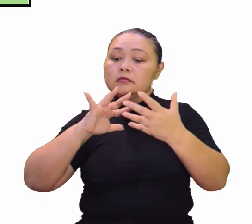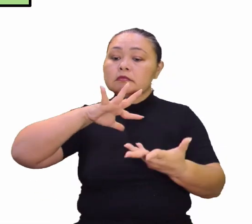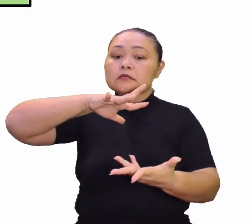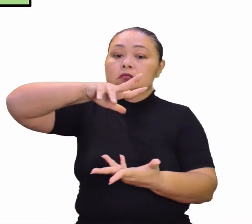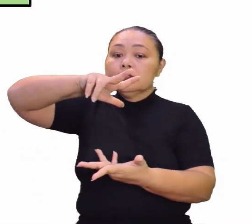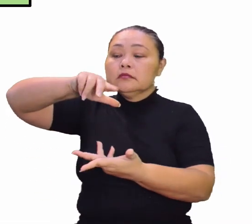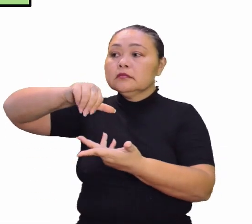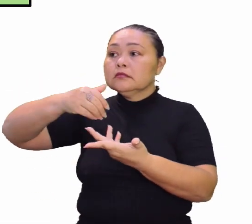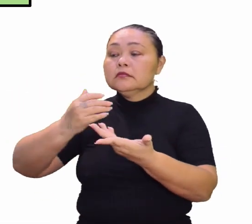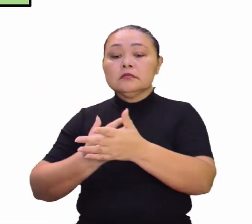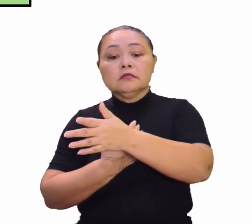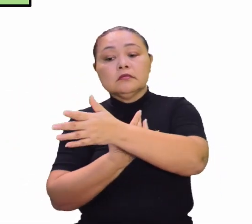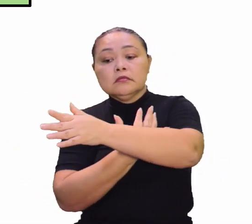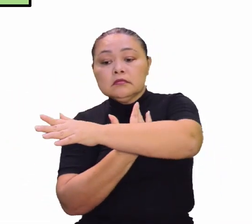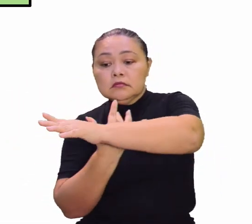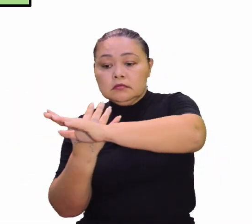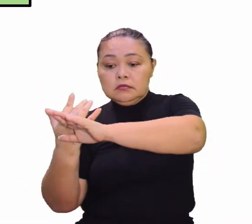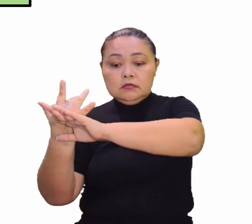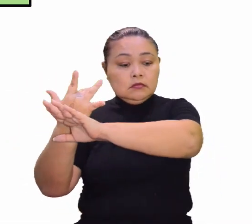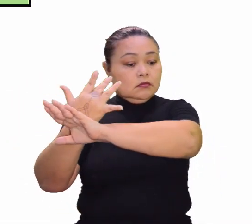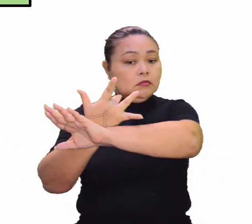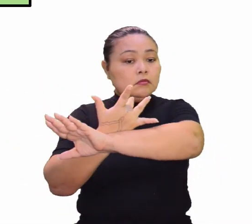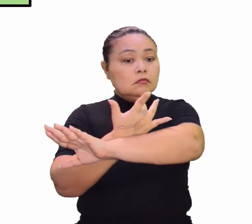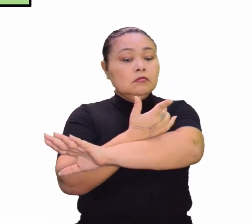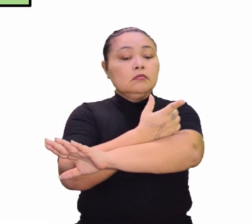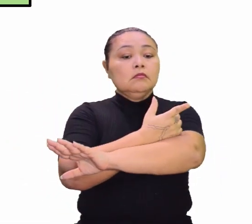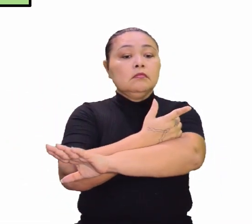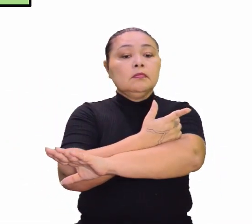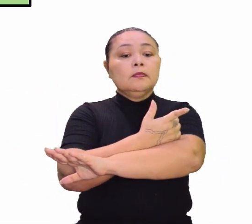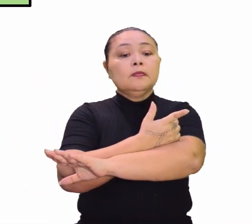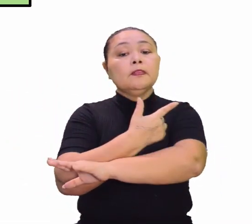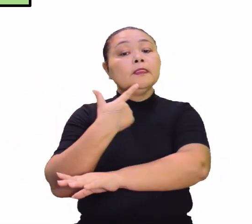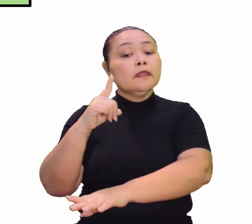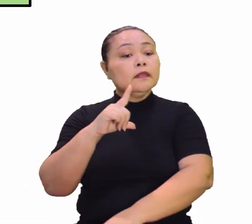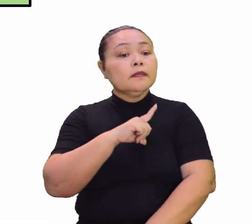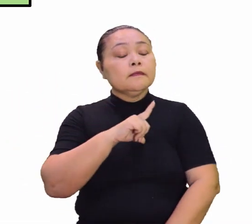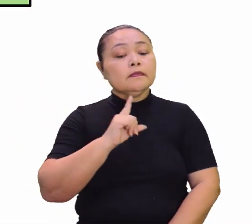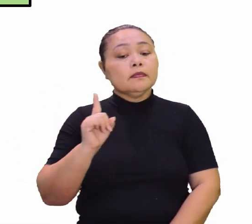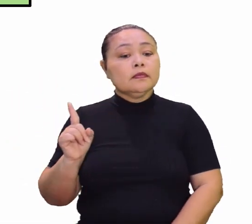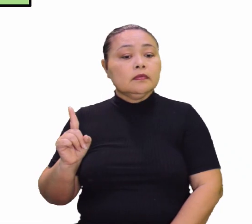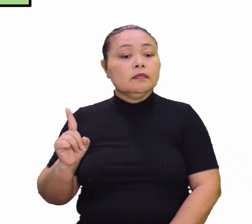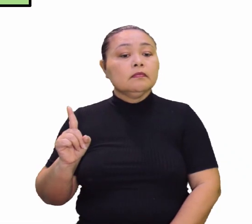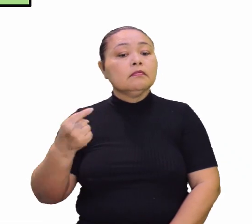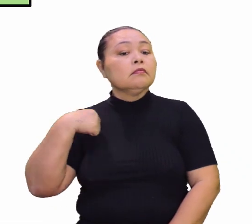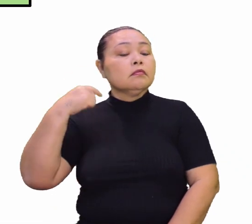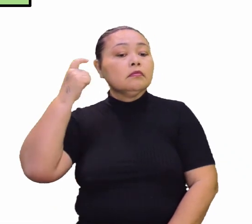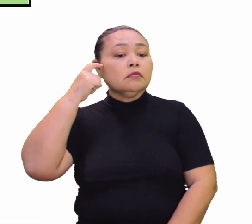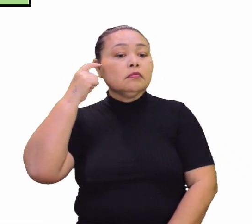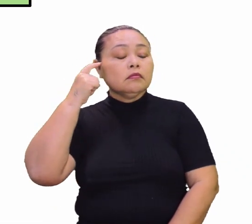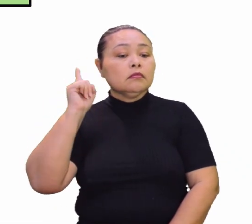relacionada ao meio ambiente. O que é a gente tem que pensar para poder buscar